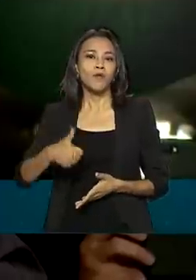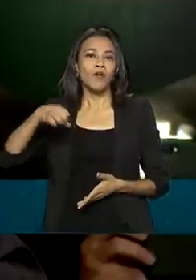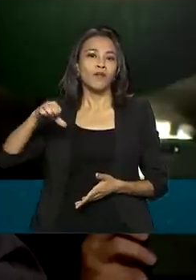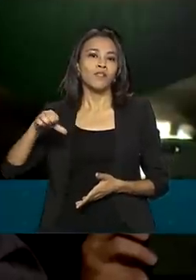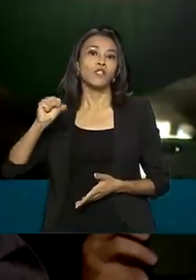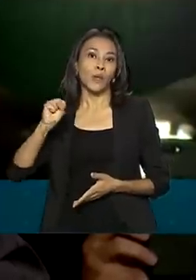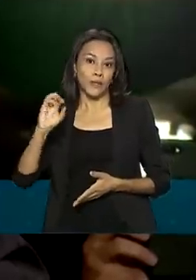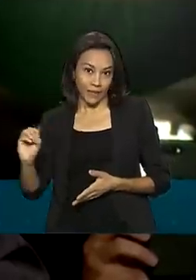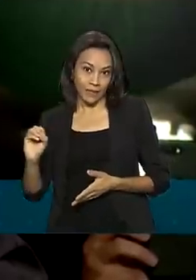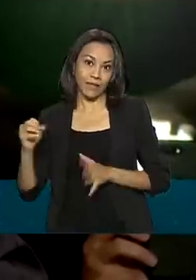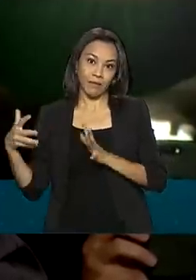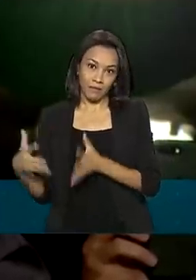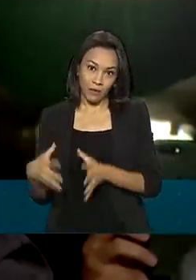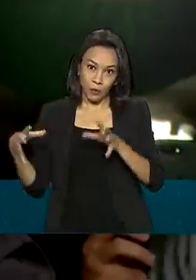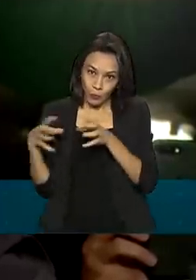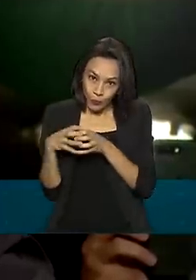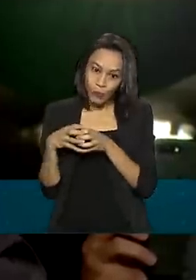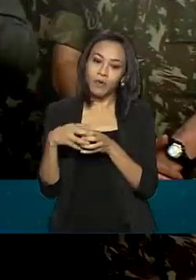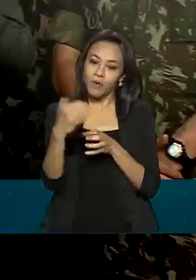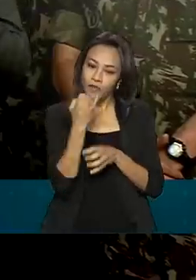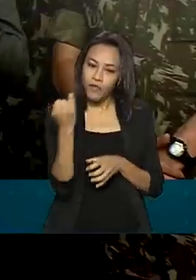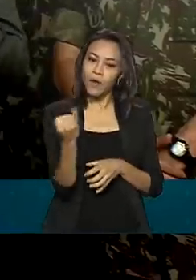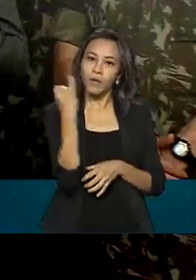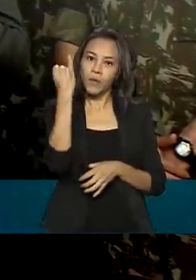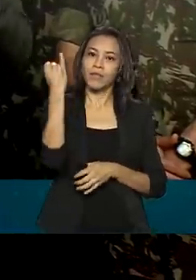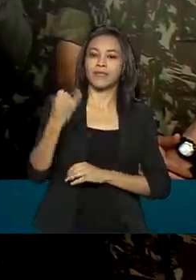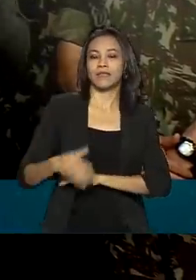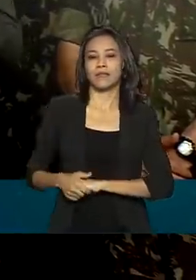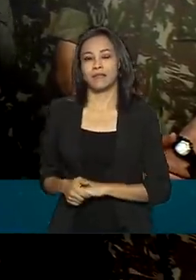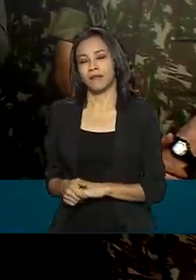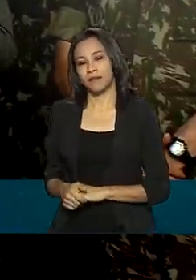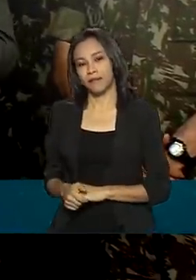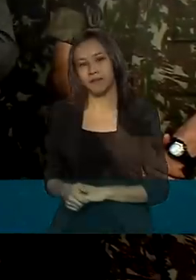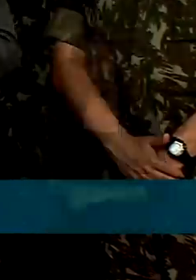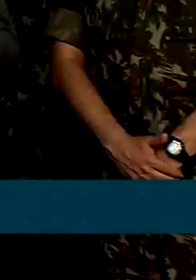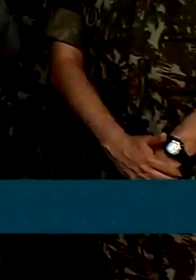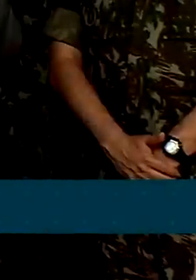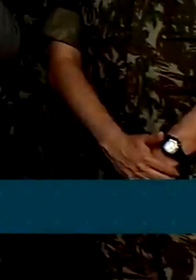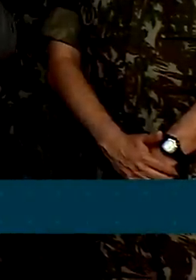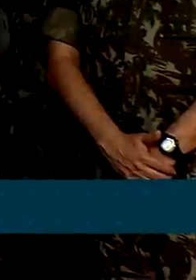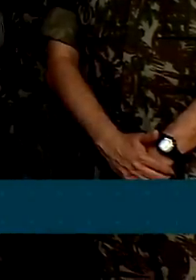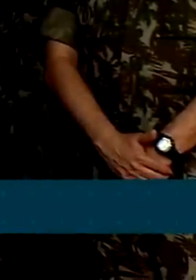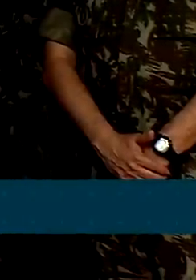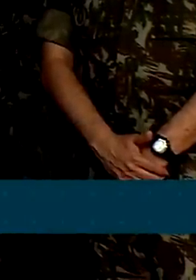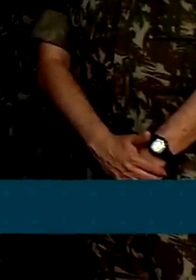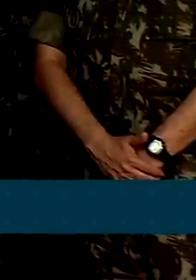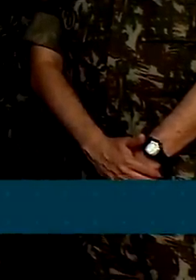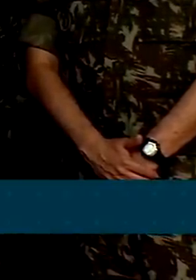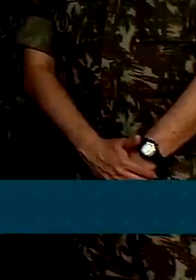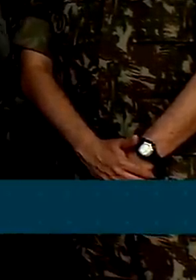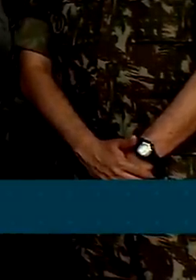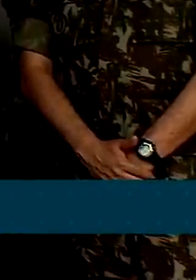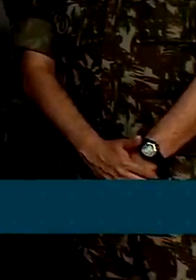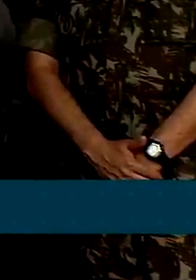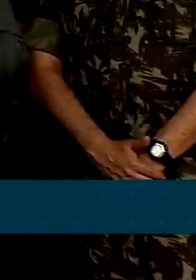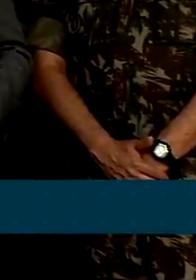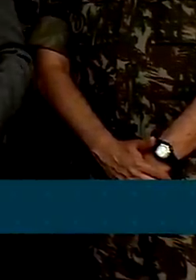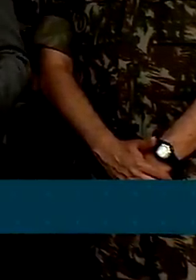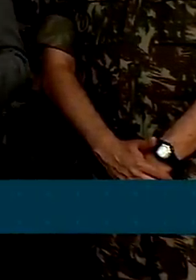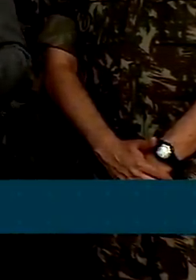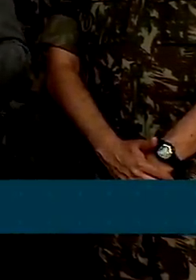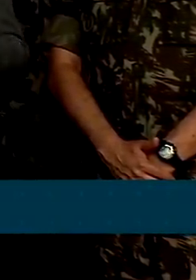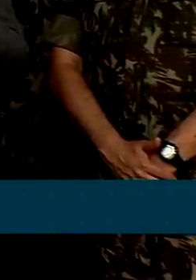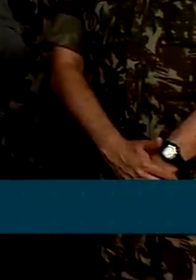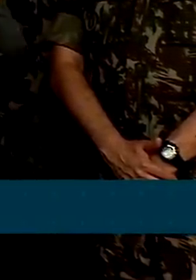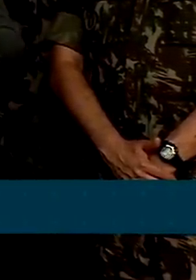falou sobre a importância da unidade. Ter essa tropa sempre pronta para defender a nossa liberdade,